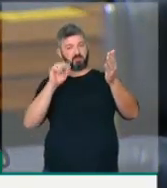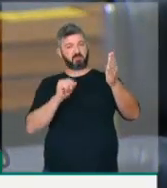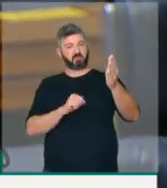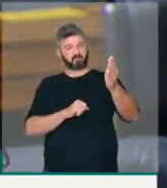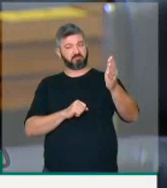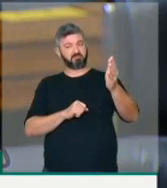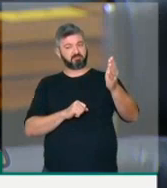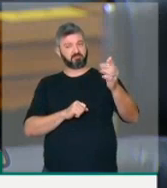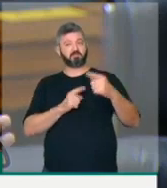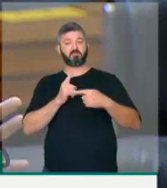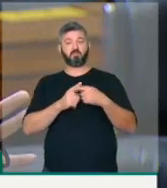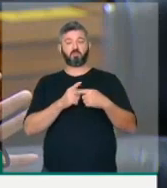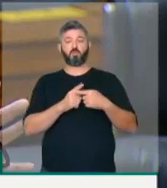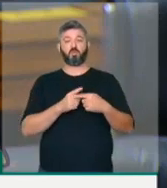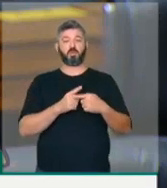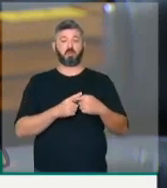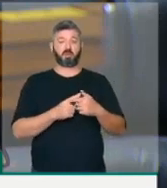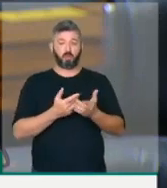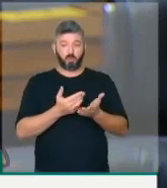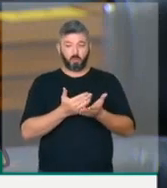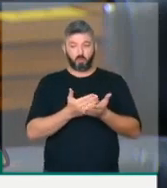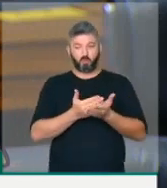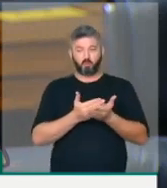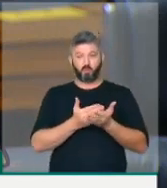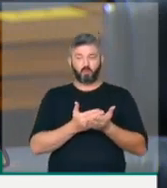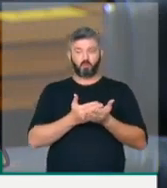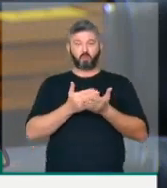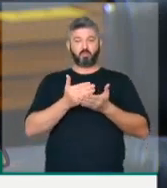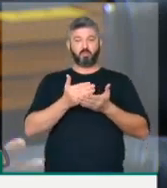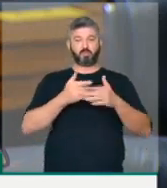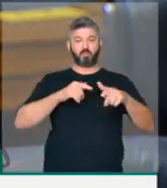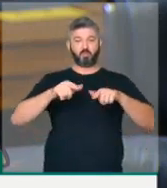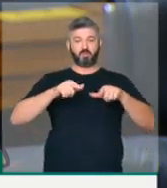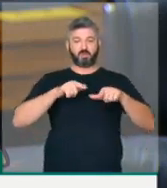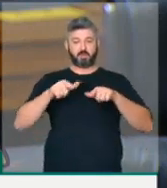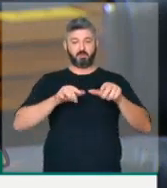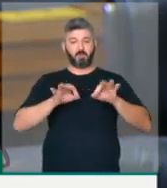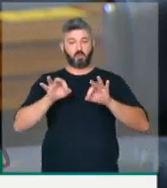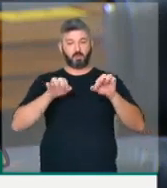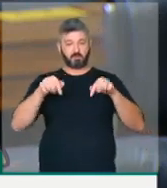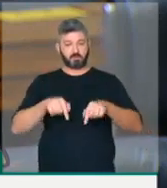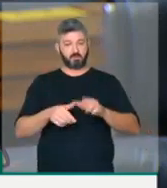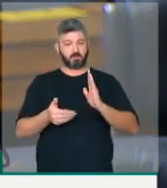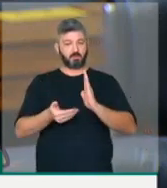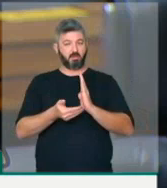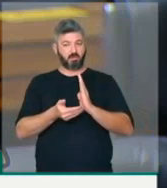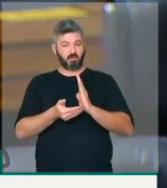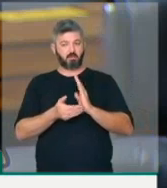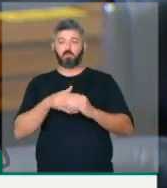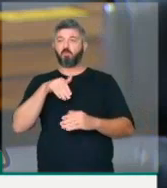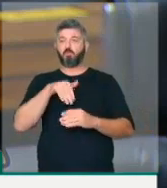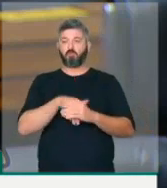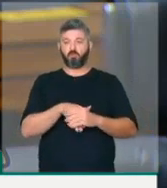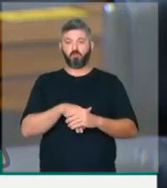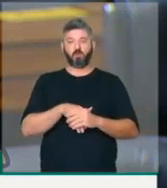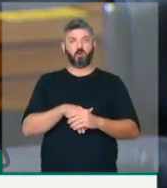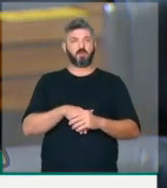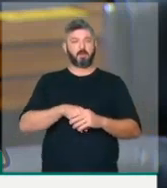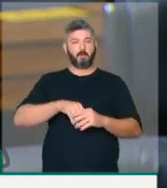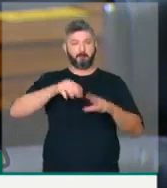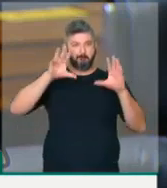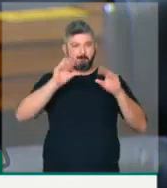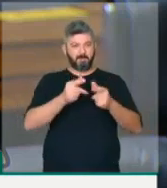que já no início da sua gestão, conduzindo esta Casa, bota o dedo na